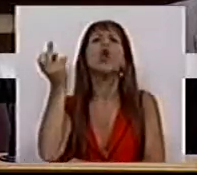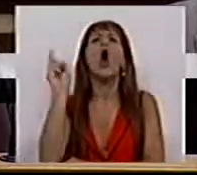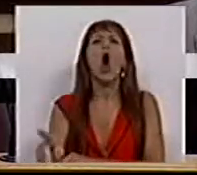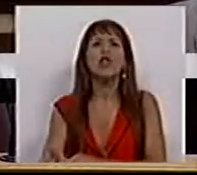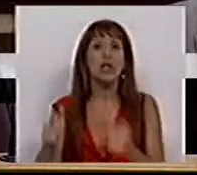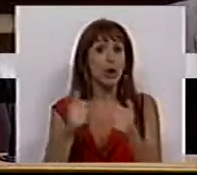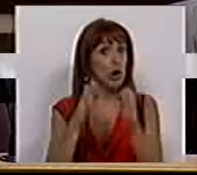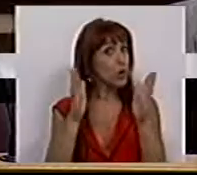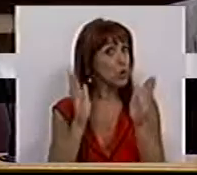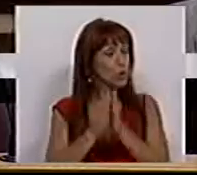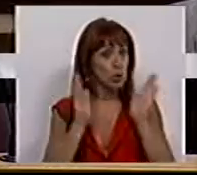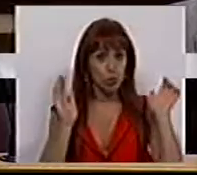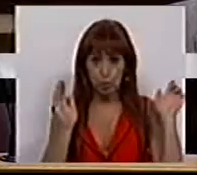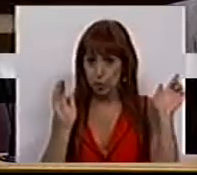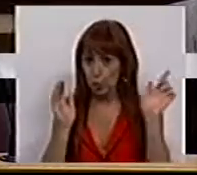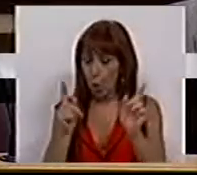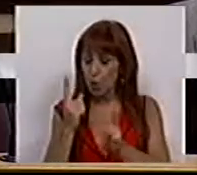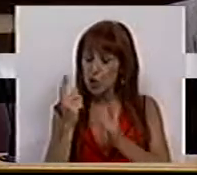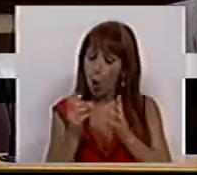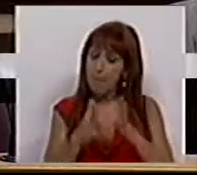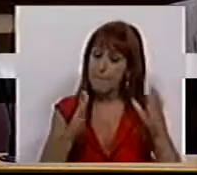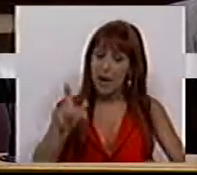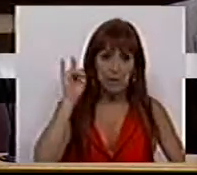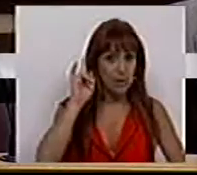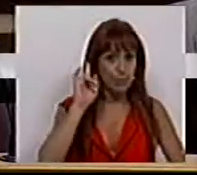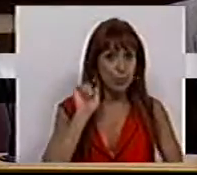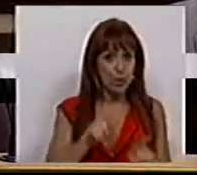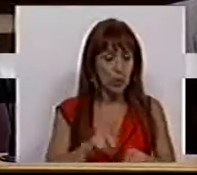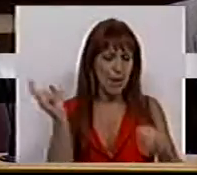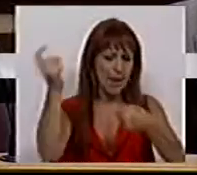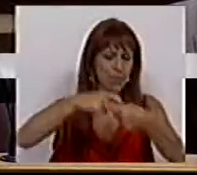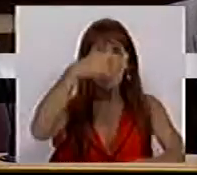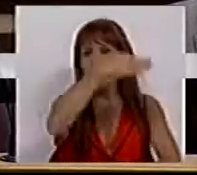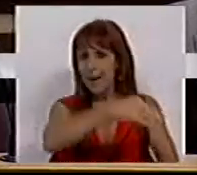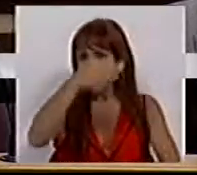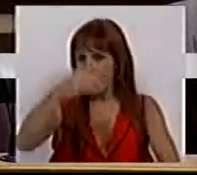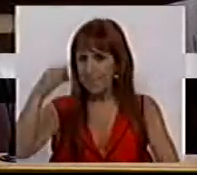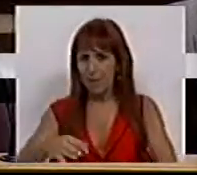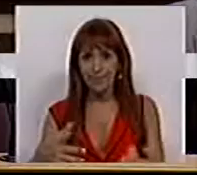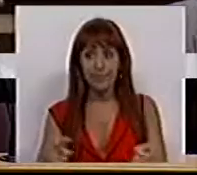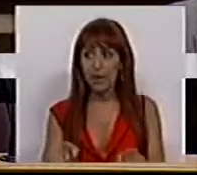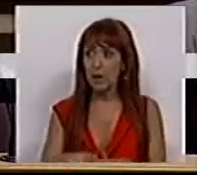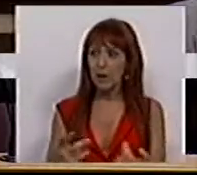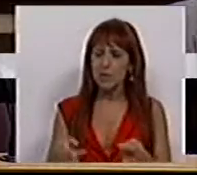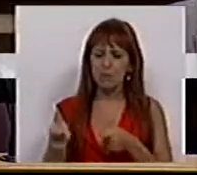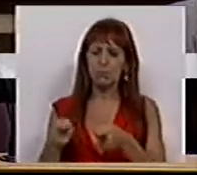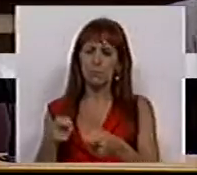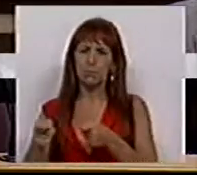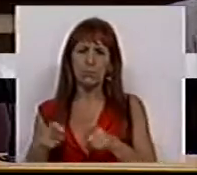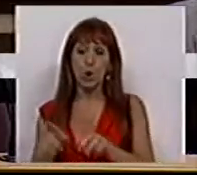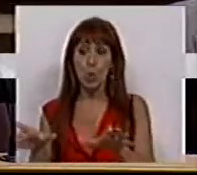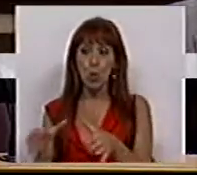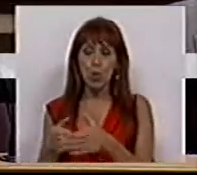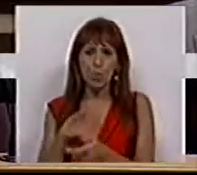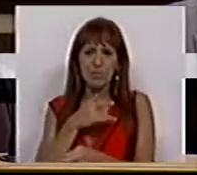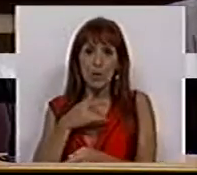é que todas, ou parte significativa das parcerias público-privadas, fiquem a ser geridas por